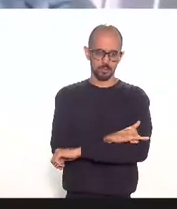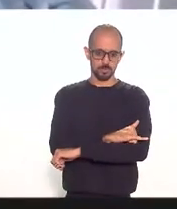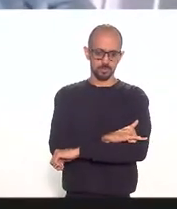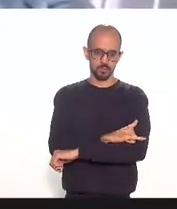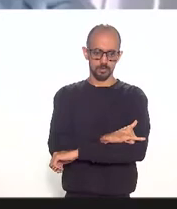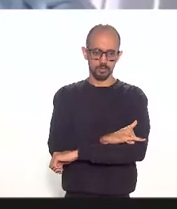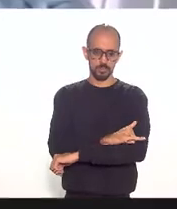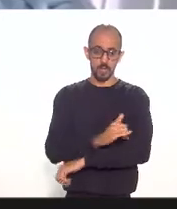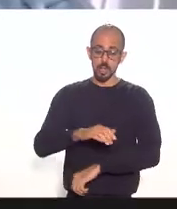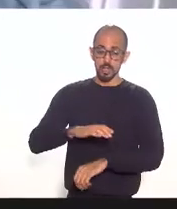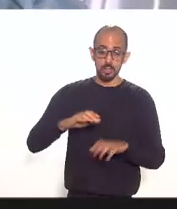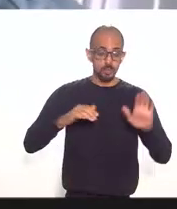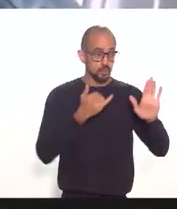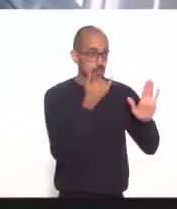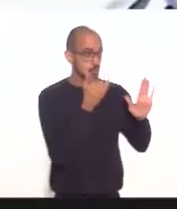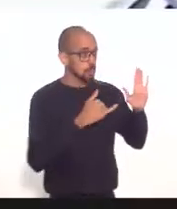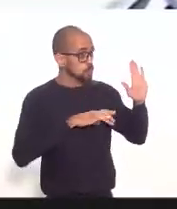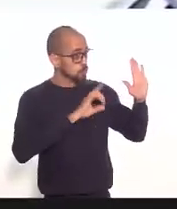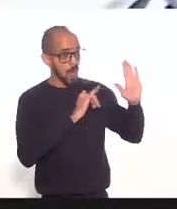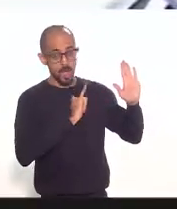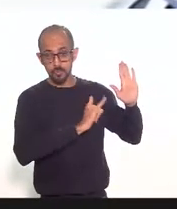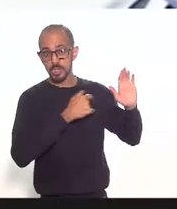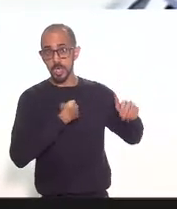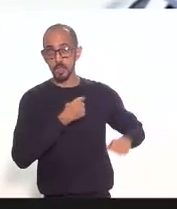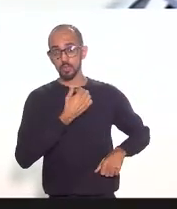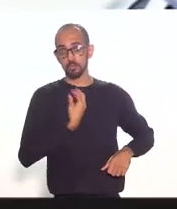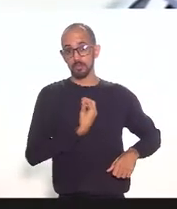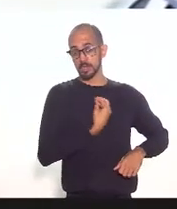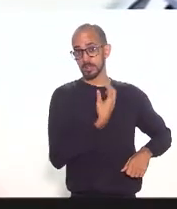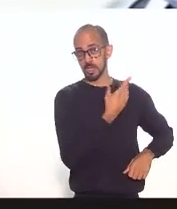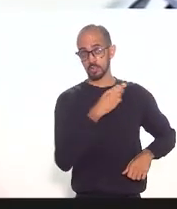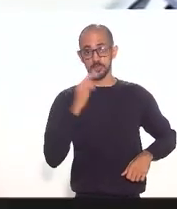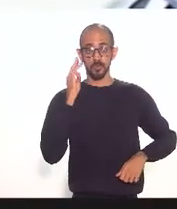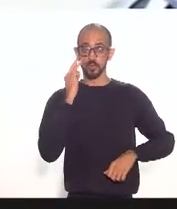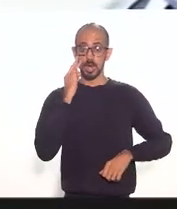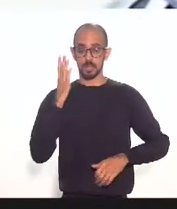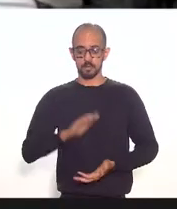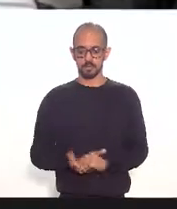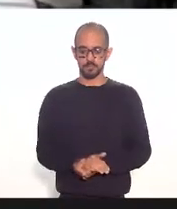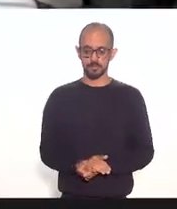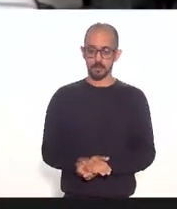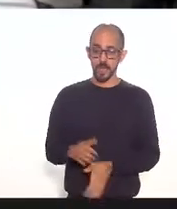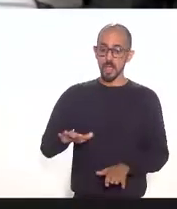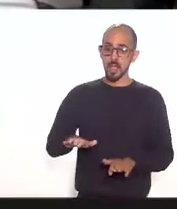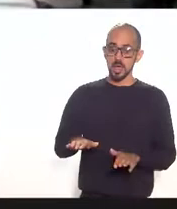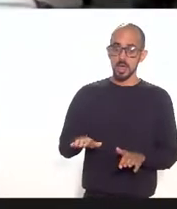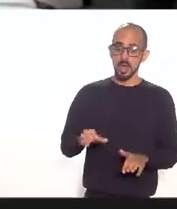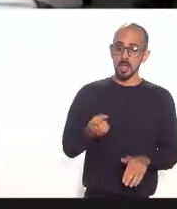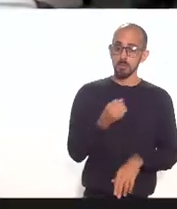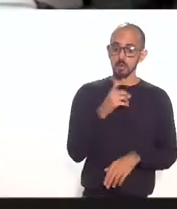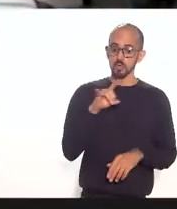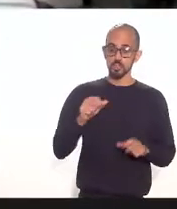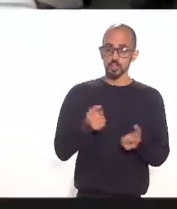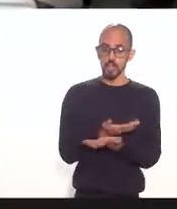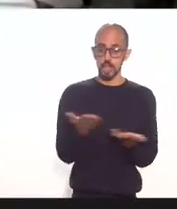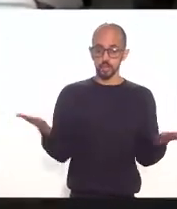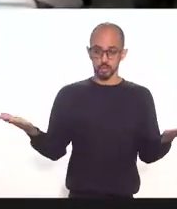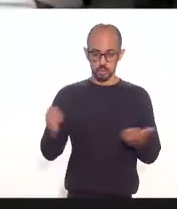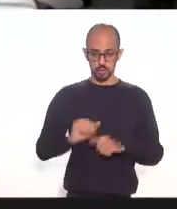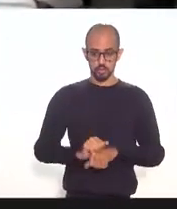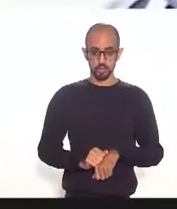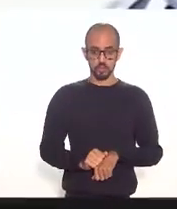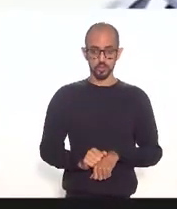dizer que estou presente aqui bom dia obrigado deputado Valdar Carneiro bom dia a todos obrigado deputado Luiz Paulo